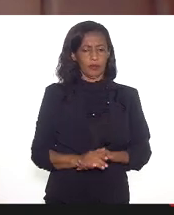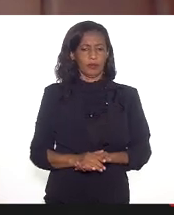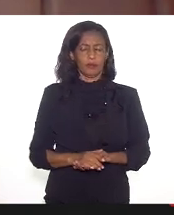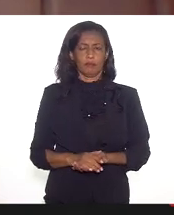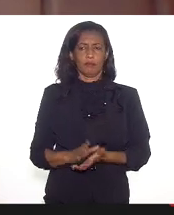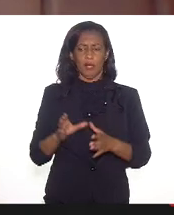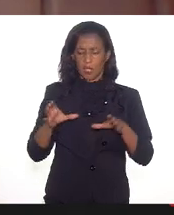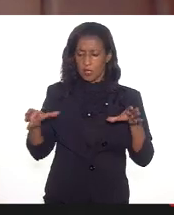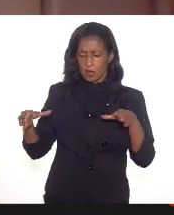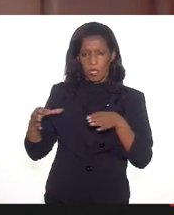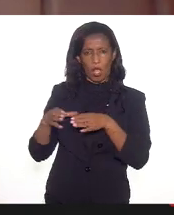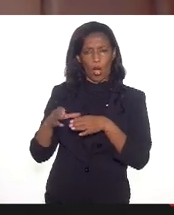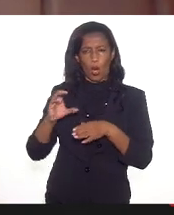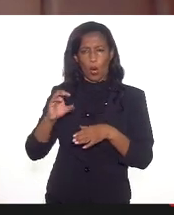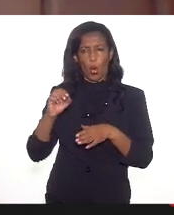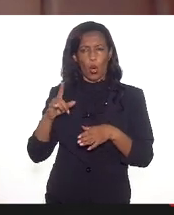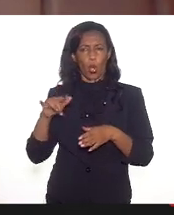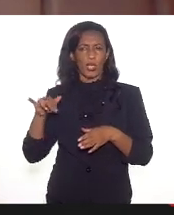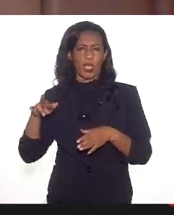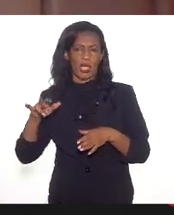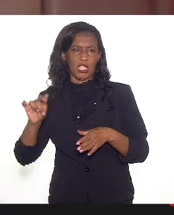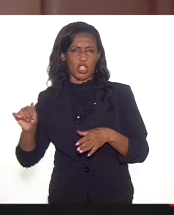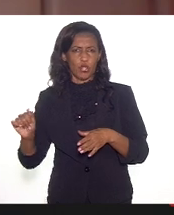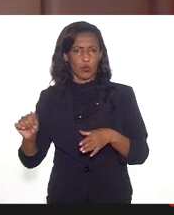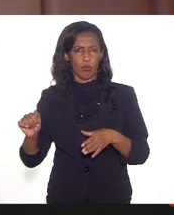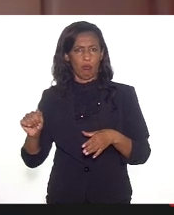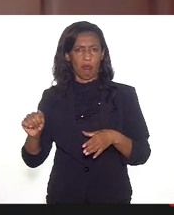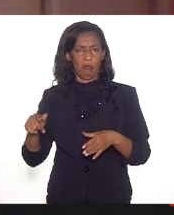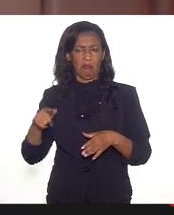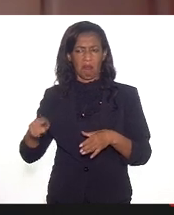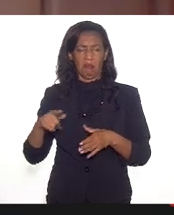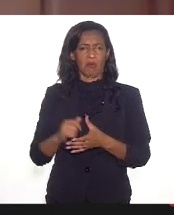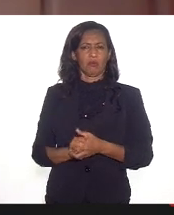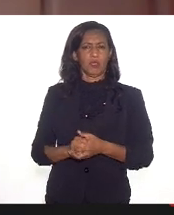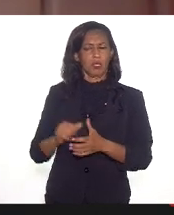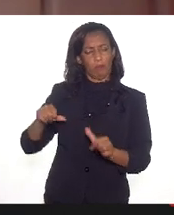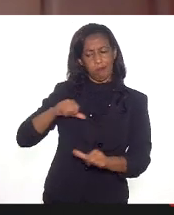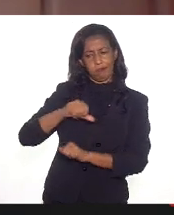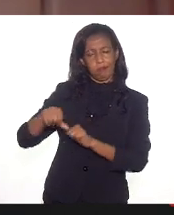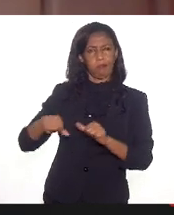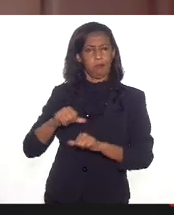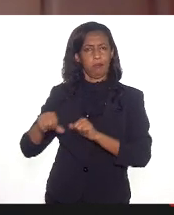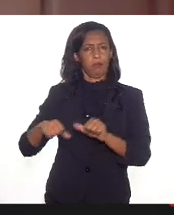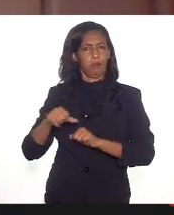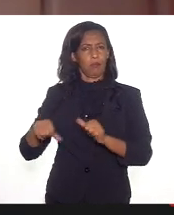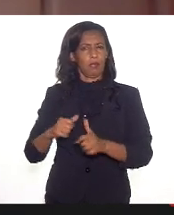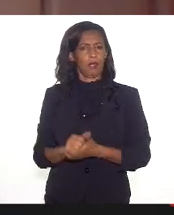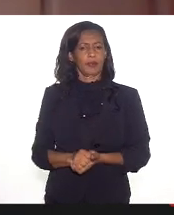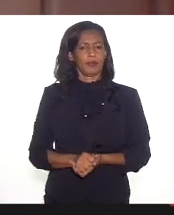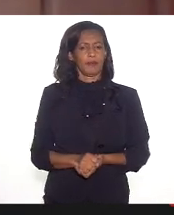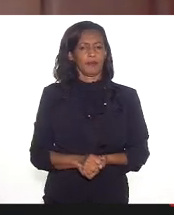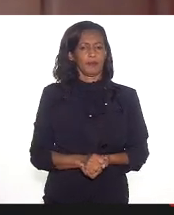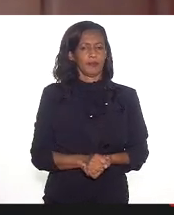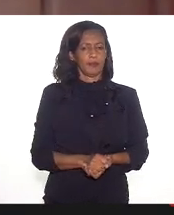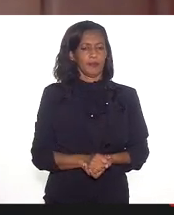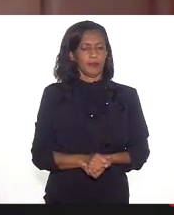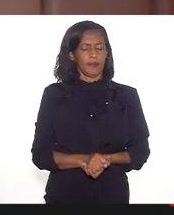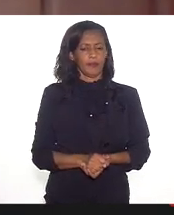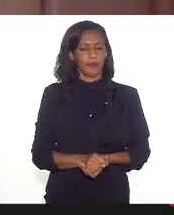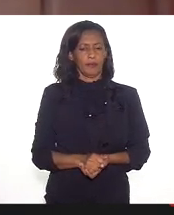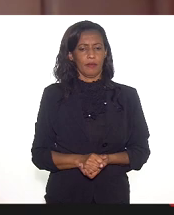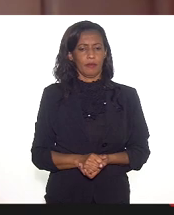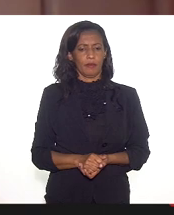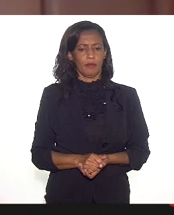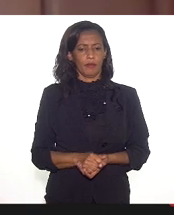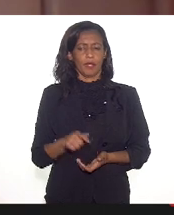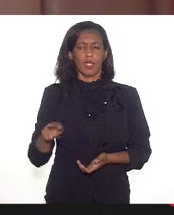colonialismo pós-moderno, extremamente predatório, extrativista, que